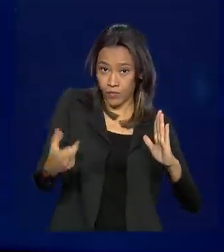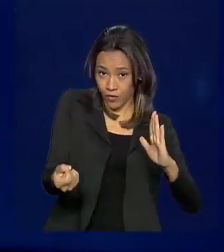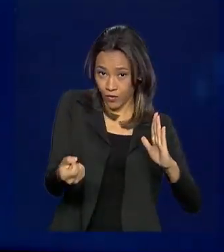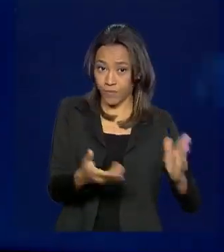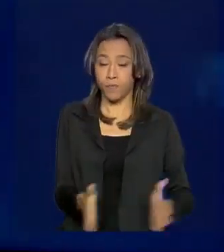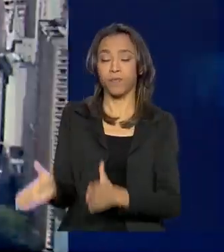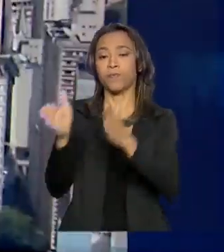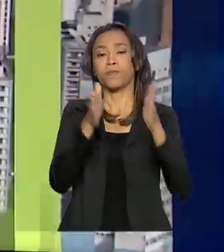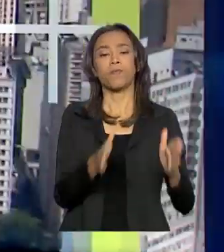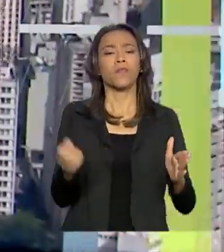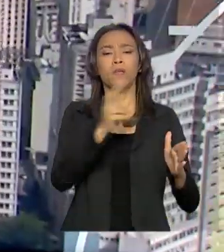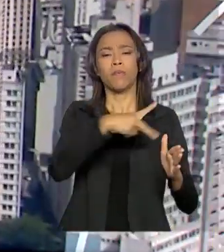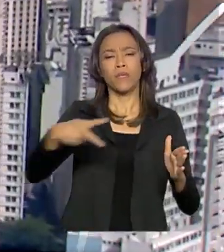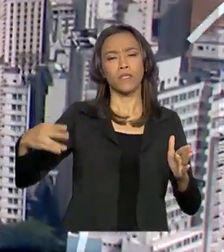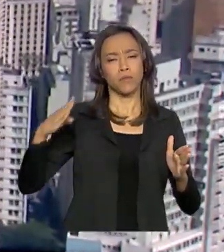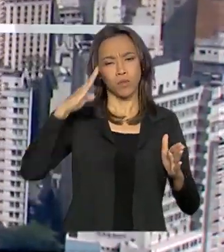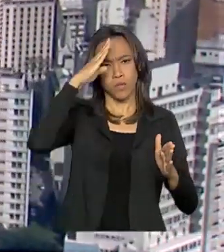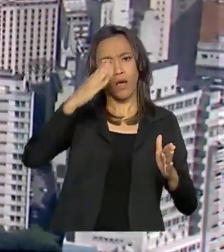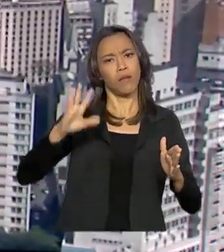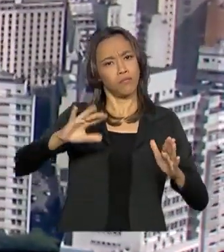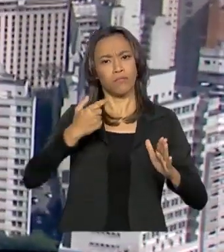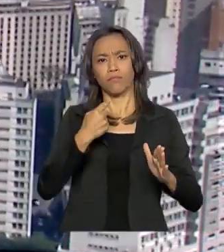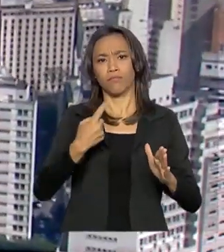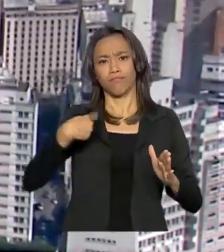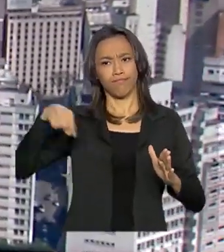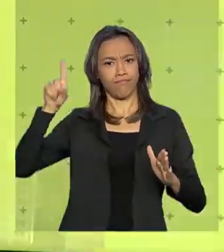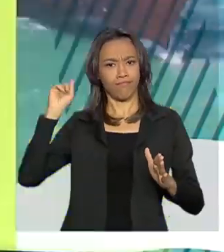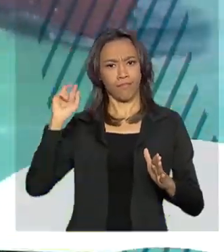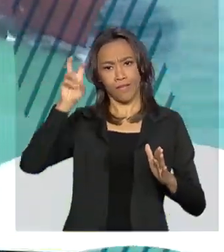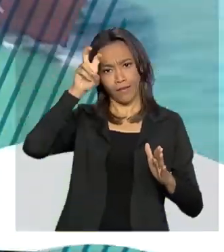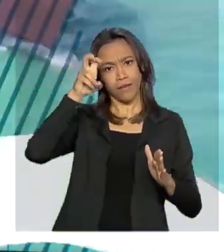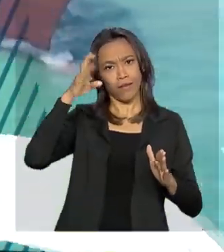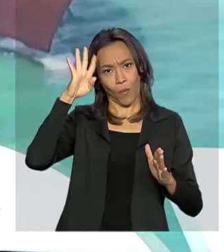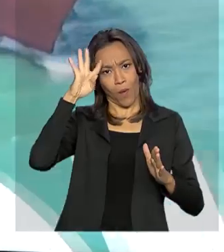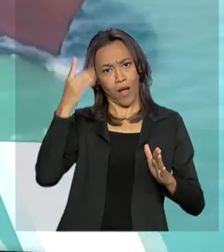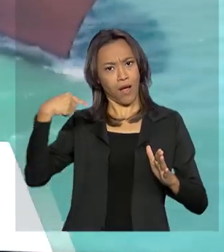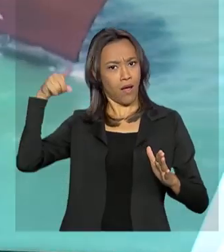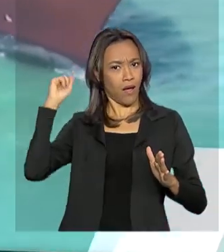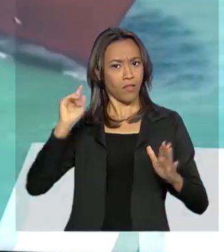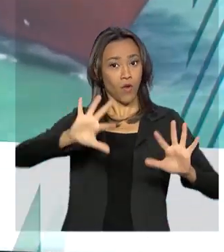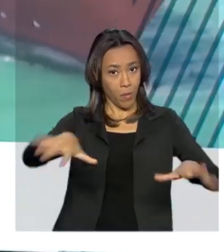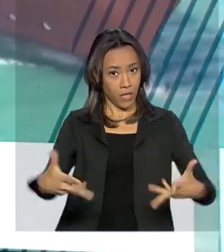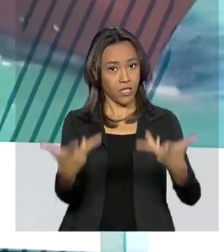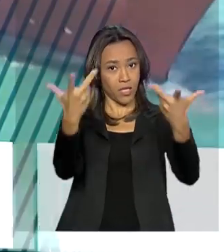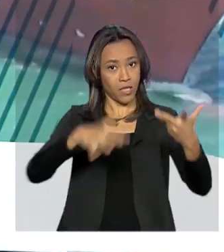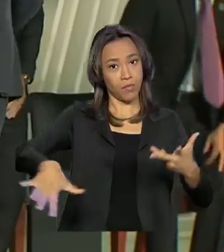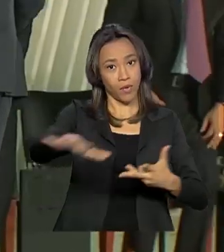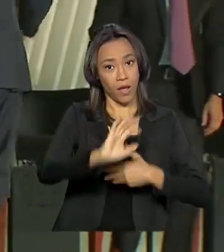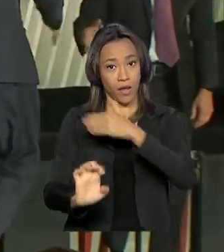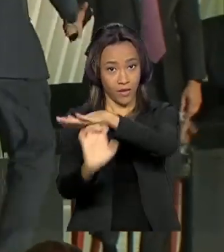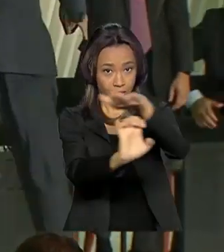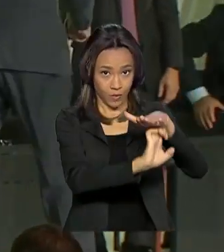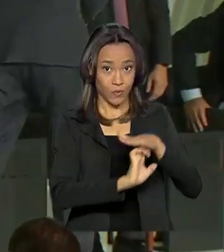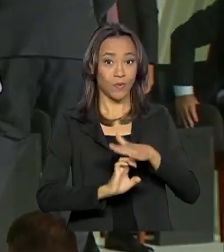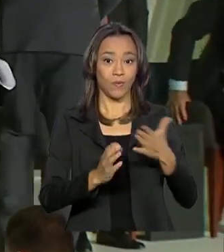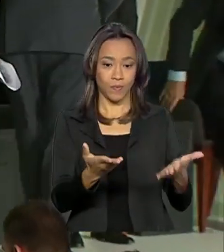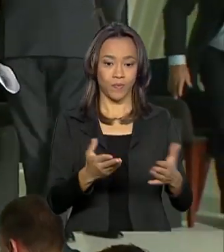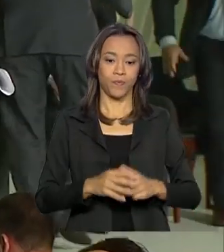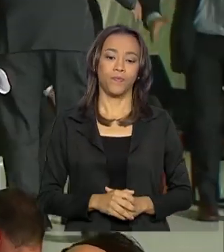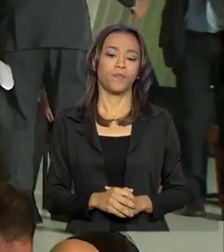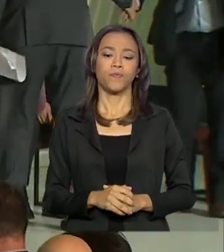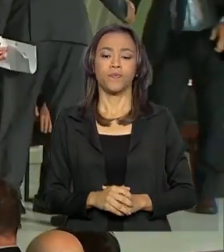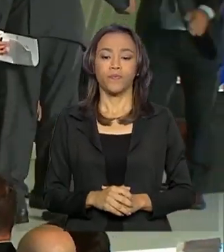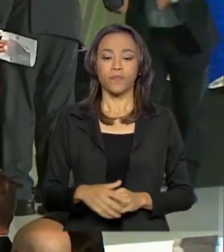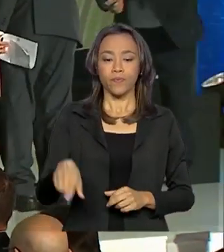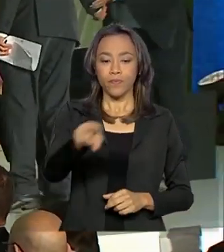o presidente Jair Bolsonaro foi homenageado nesta quarta-feira por empresários do setor industrial. A